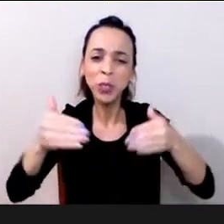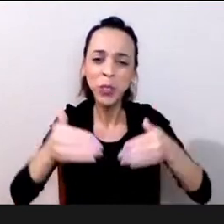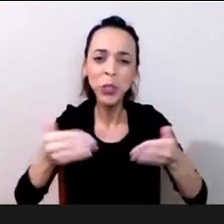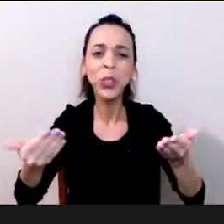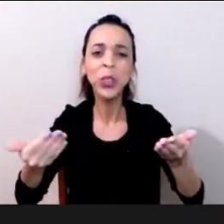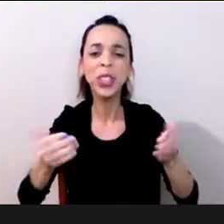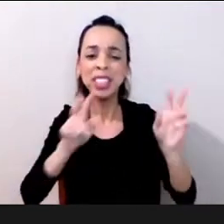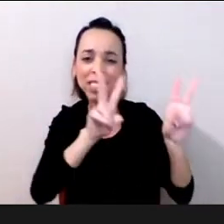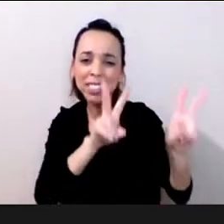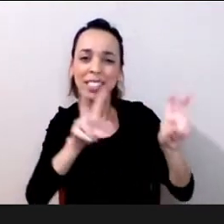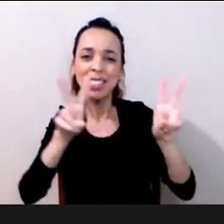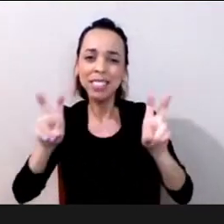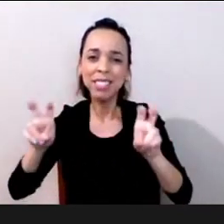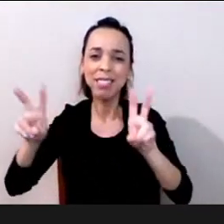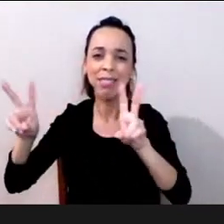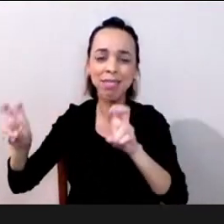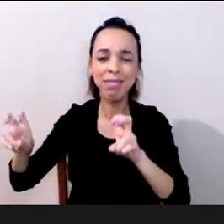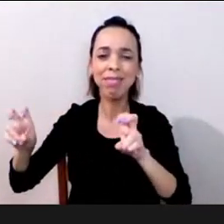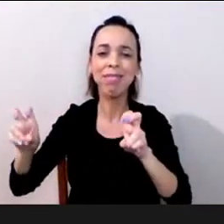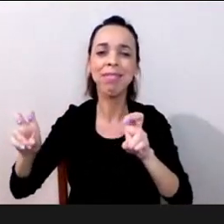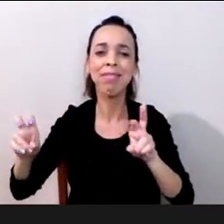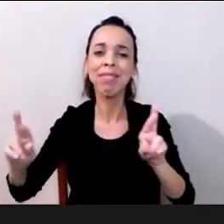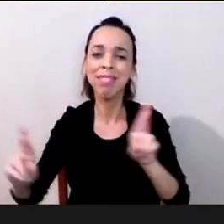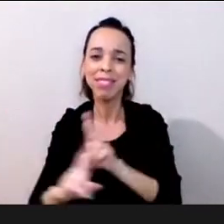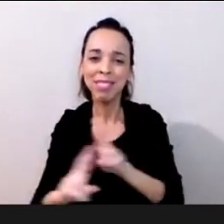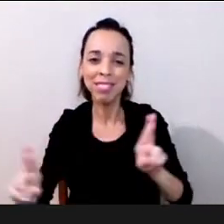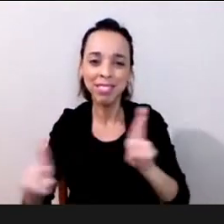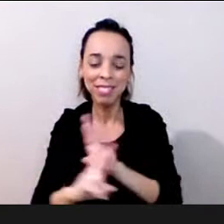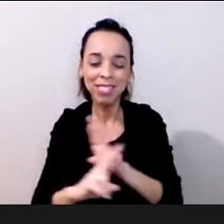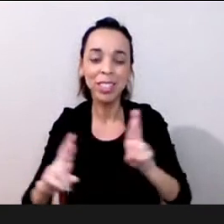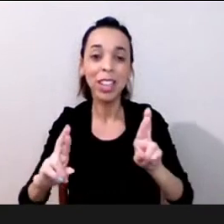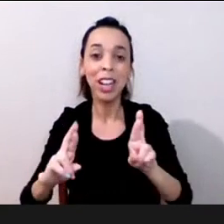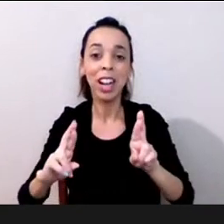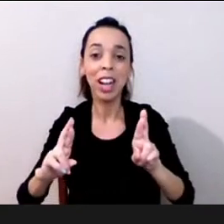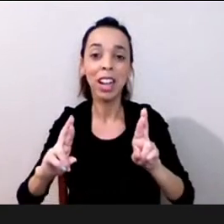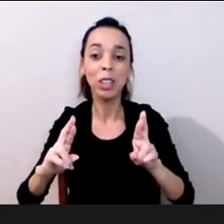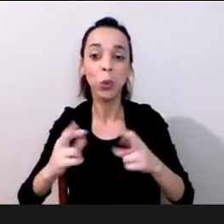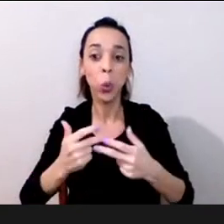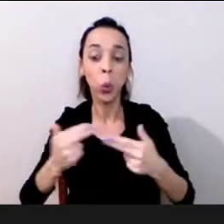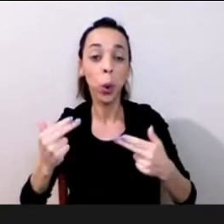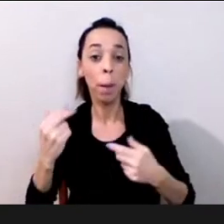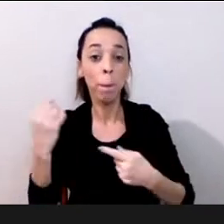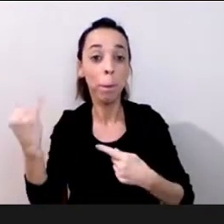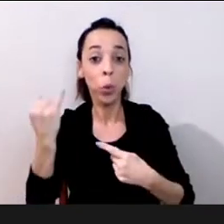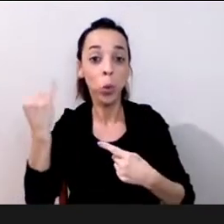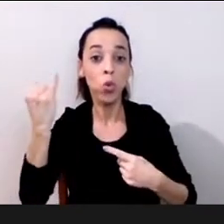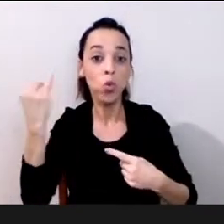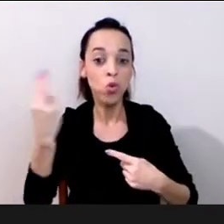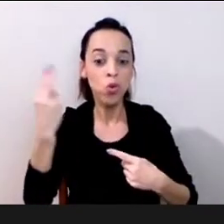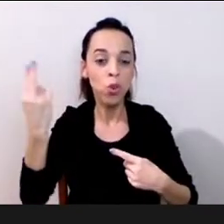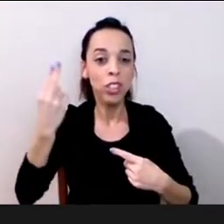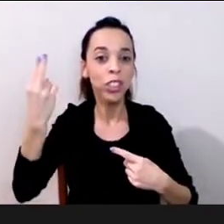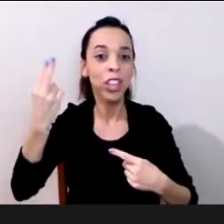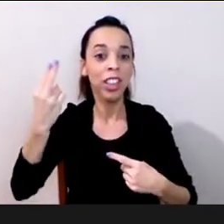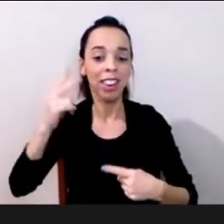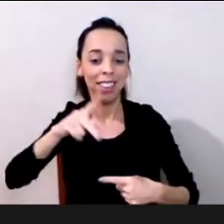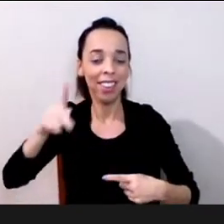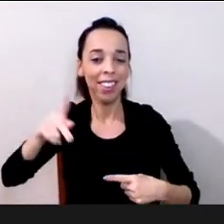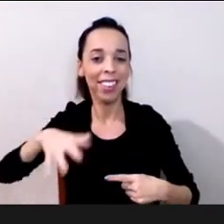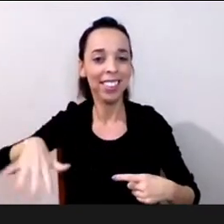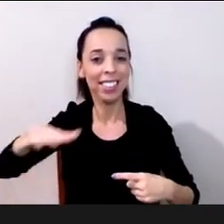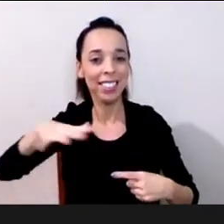relacionados com questões de urgência e emergência para todos os docentes então